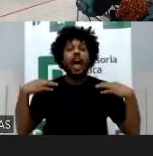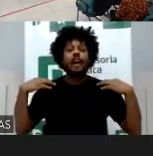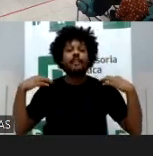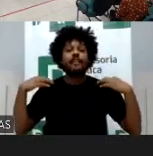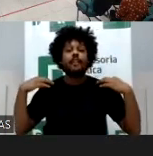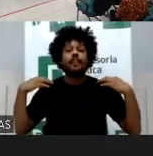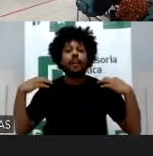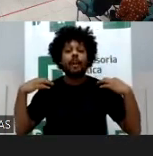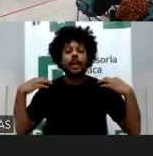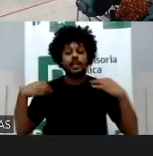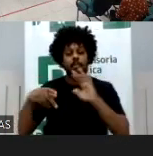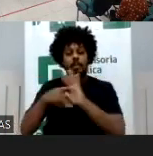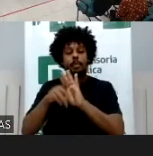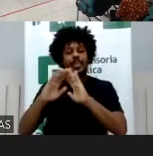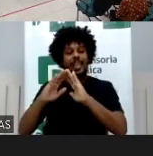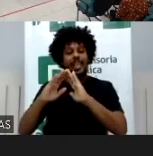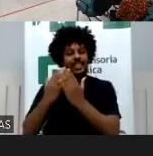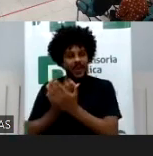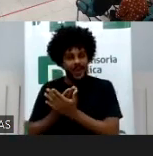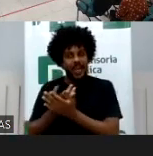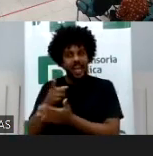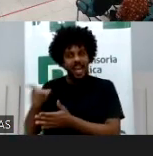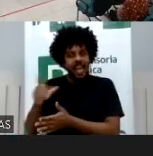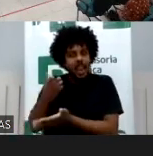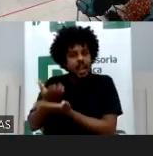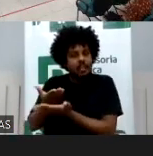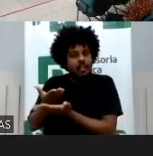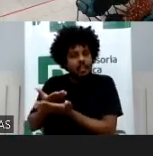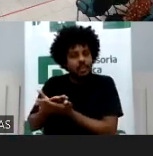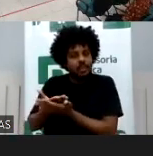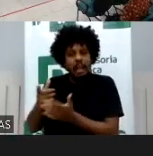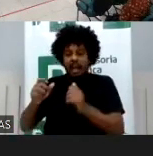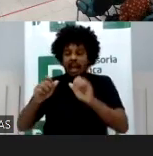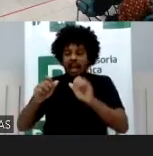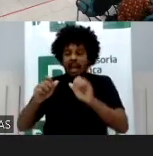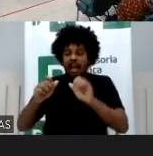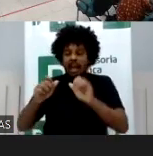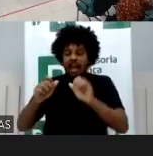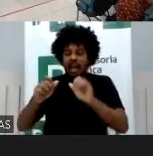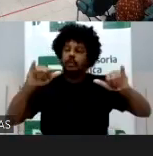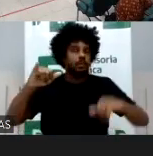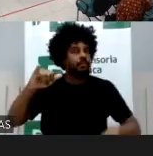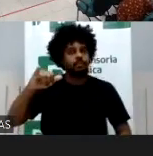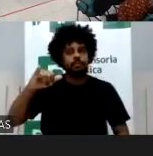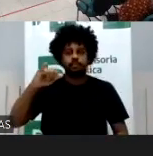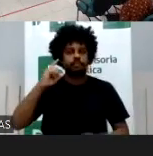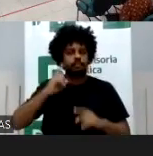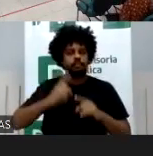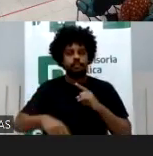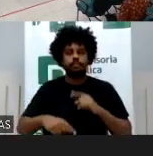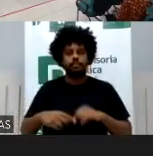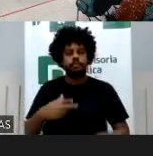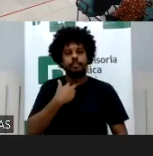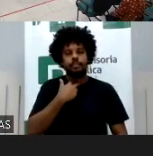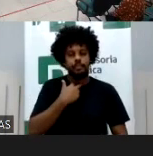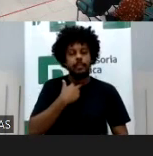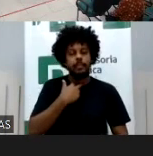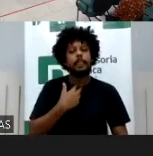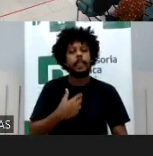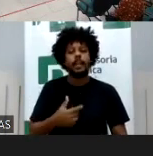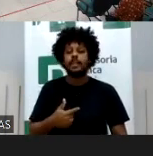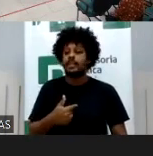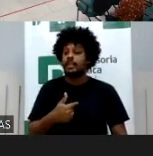são atos que se coadunam com o que se entende de moral, tudo bem que eu detesto a coisa da moral e dos bons costumes, ela é perigosa,